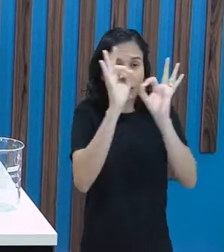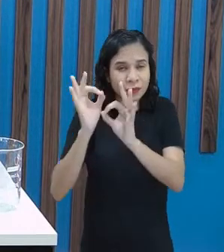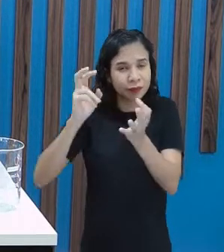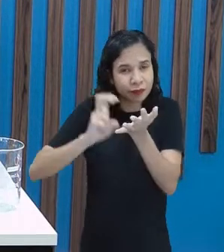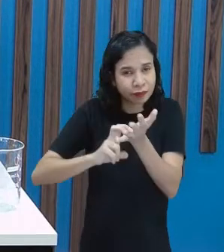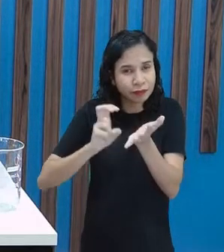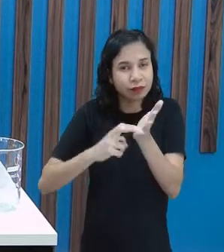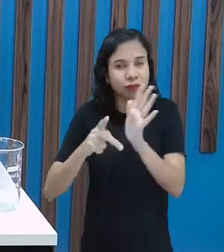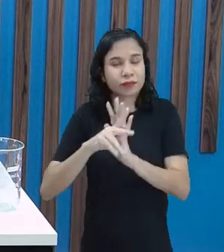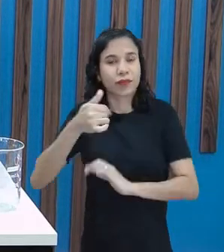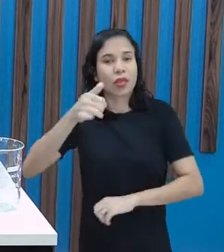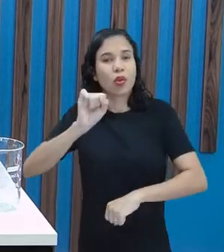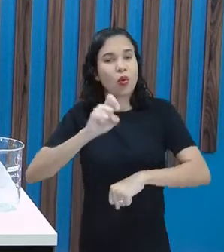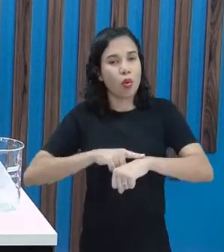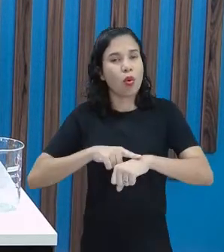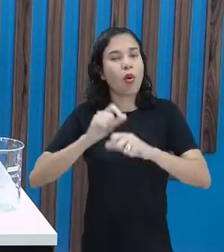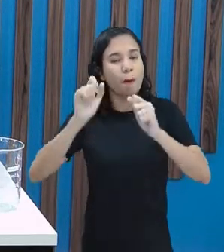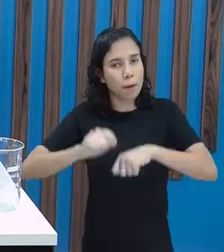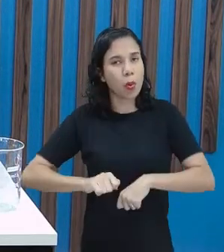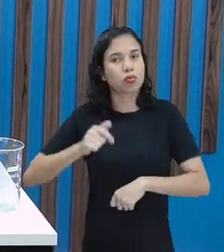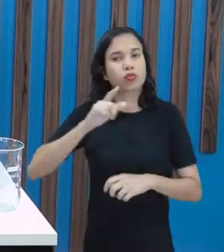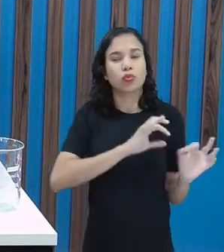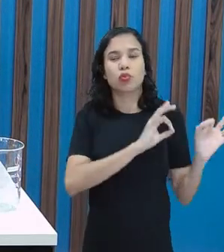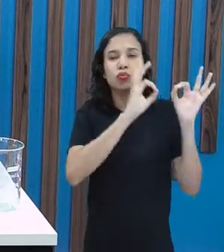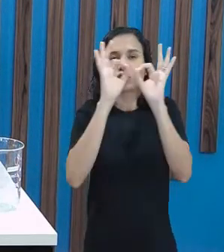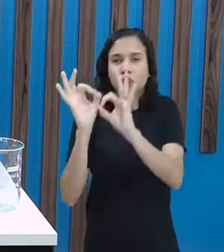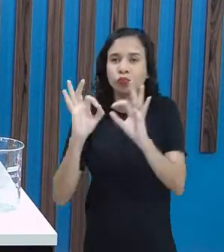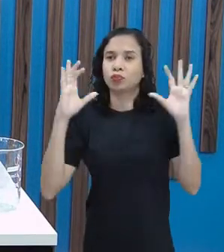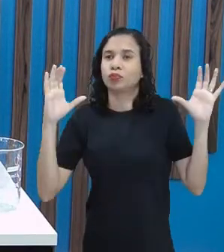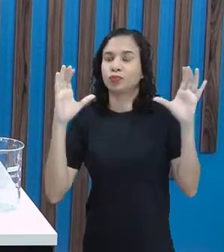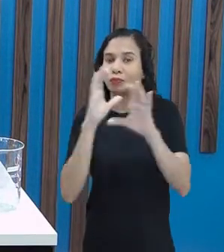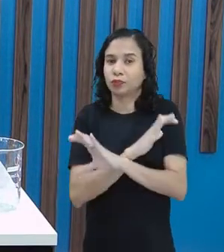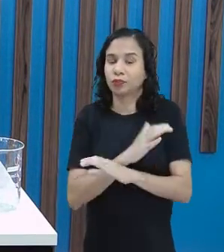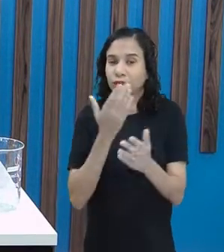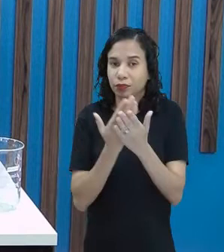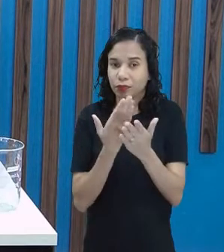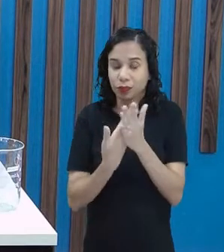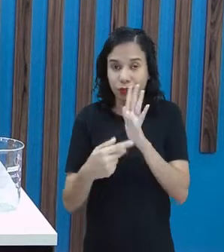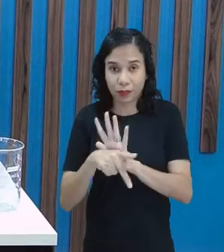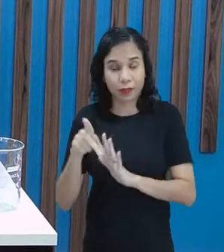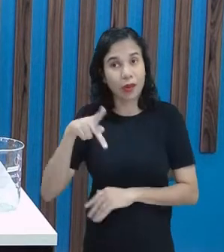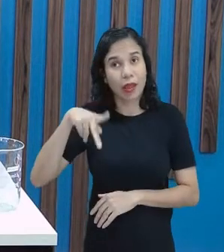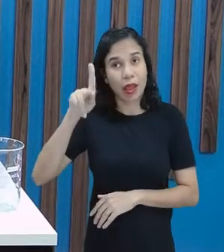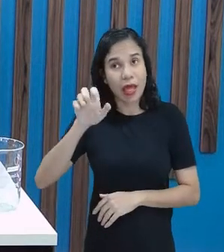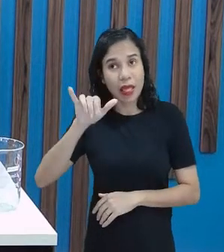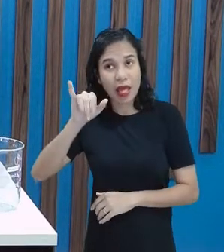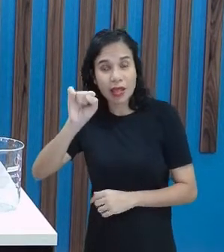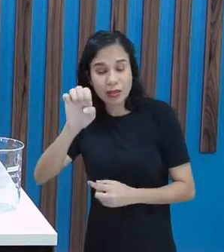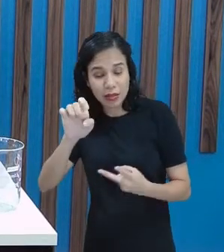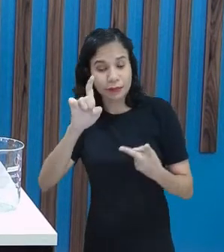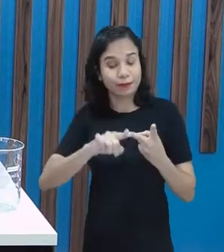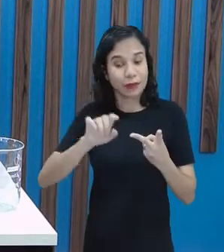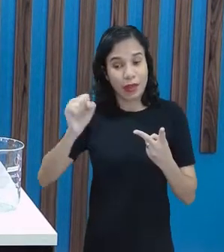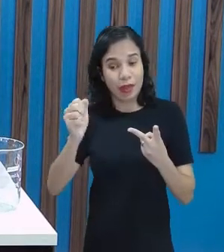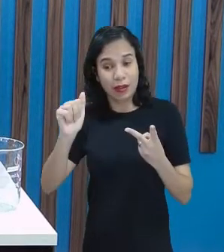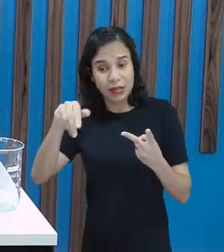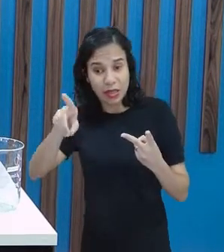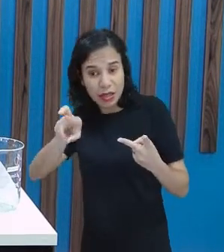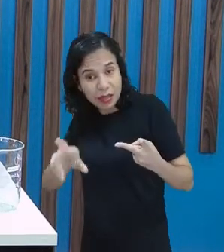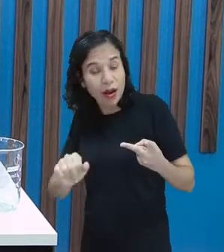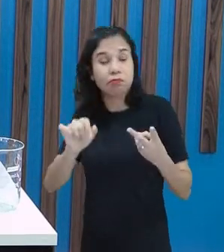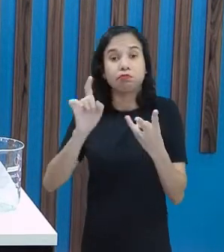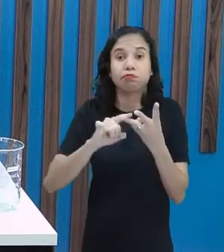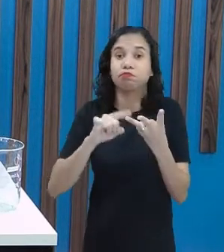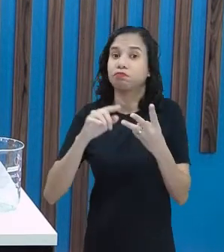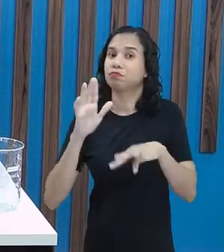às 18 horas, você pode assistir essa aula completa e a aula da professora Casey e da professora Sandra, que são as professoras aqui